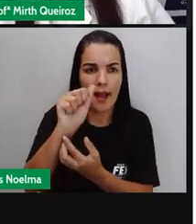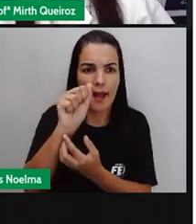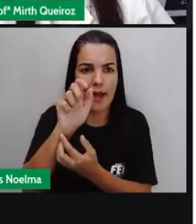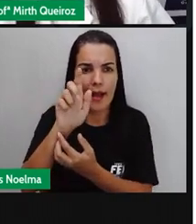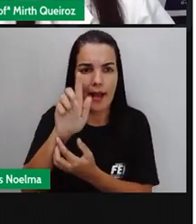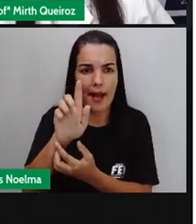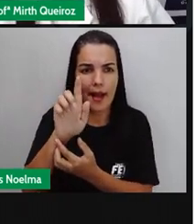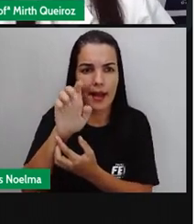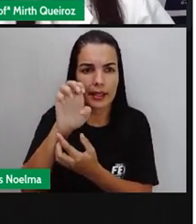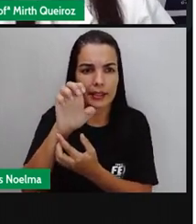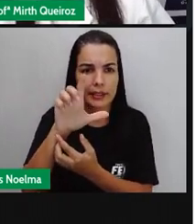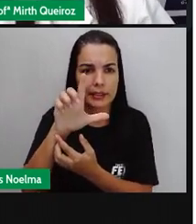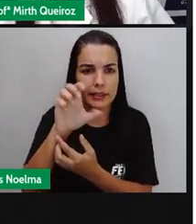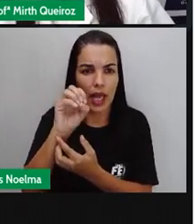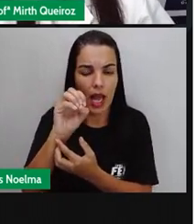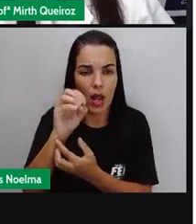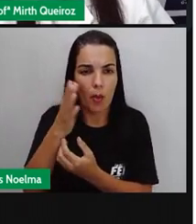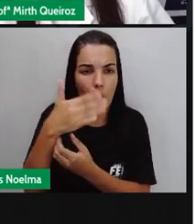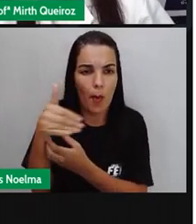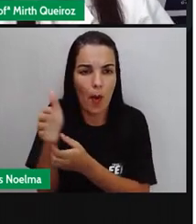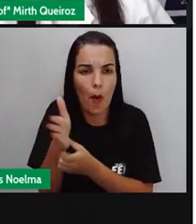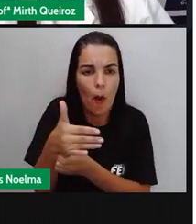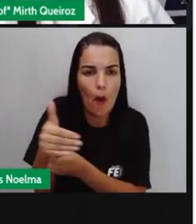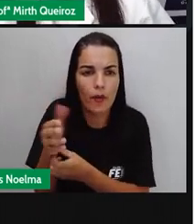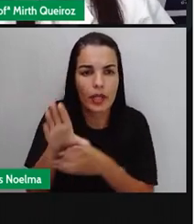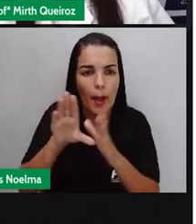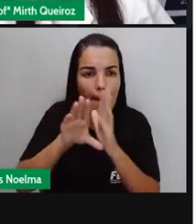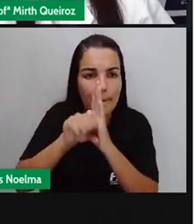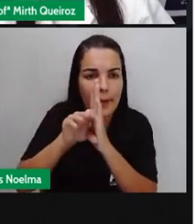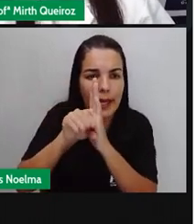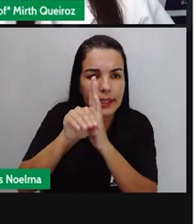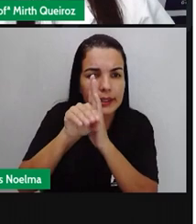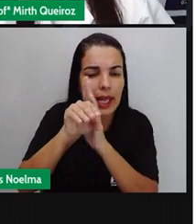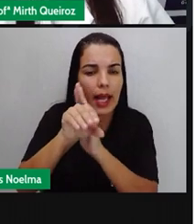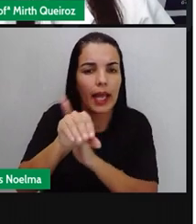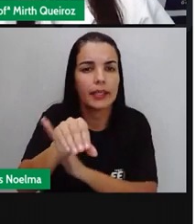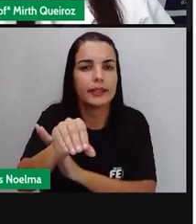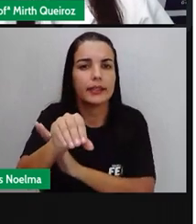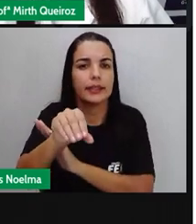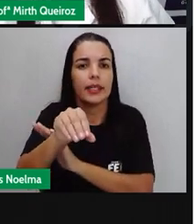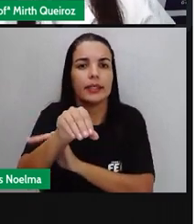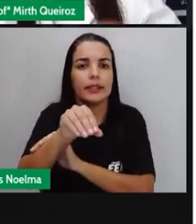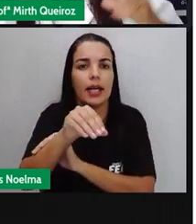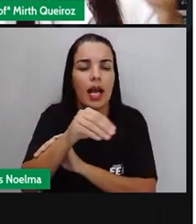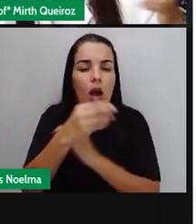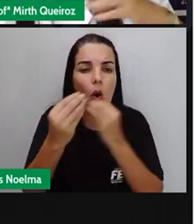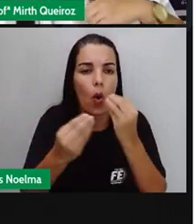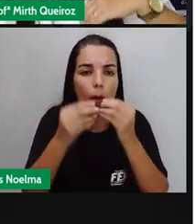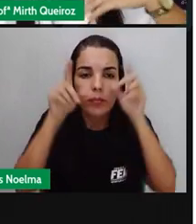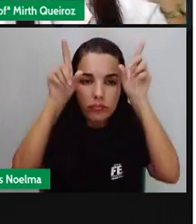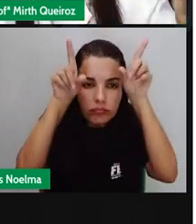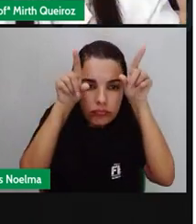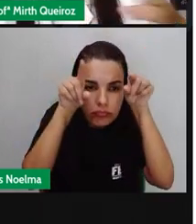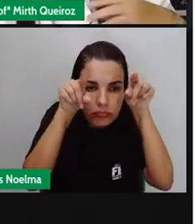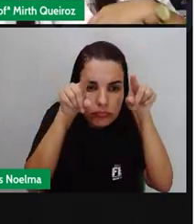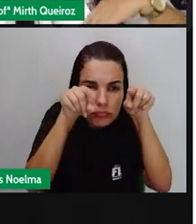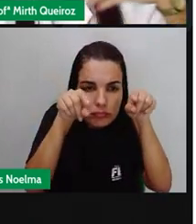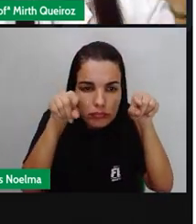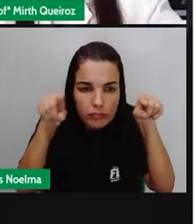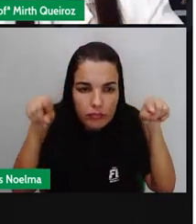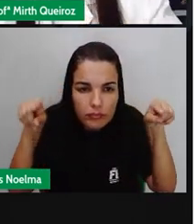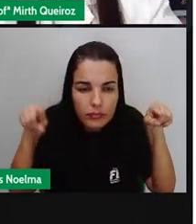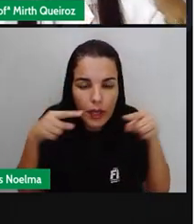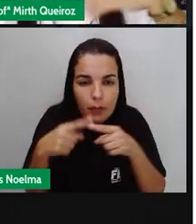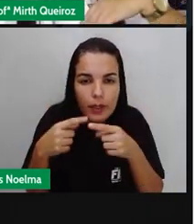bactéria. As fíngrias que a gente viu lá que ocorre, que servem, né? Para que elas possam